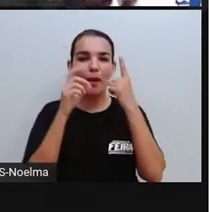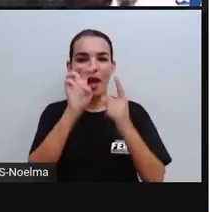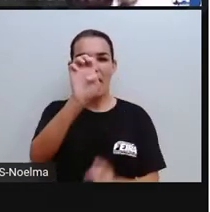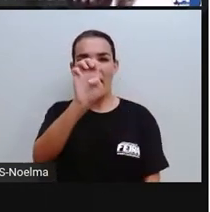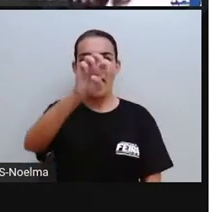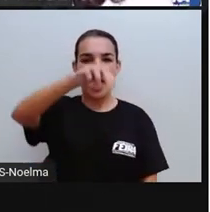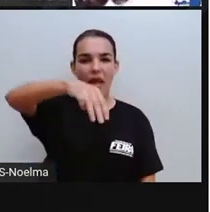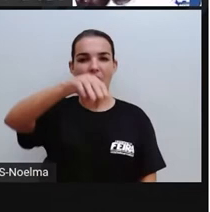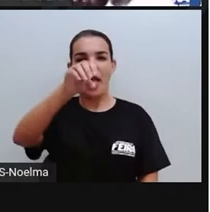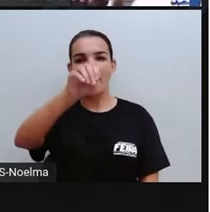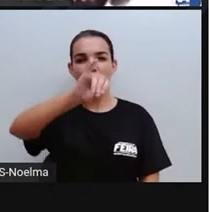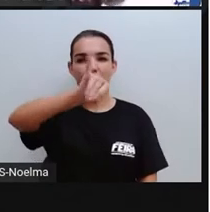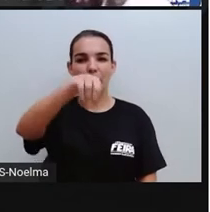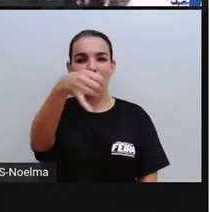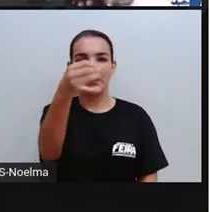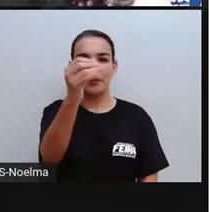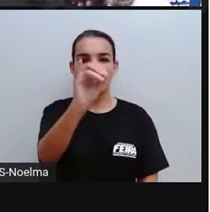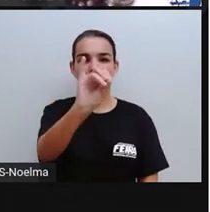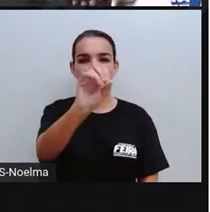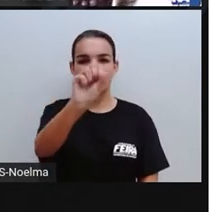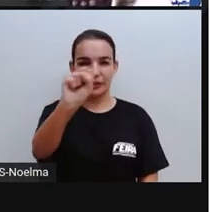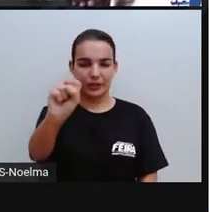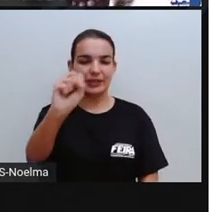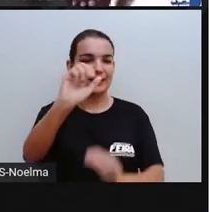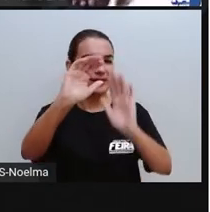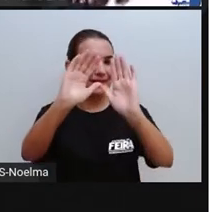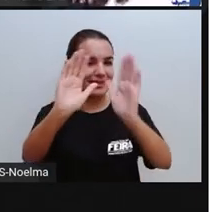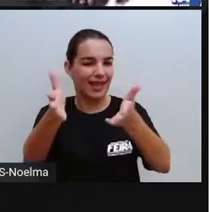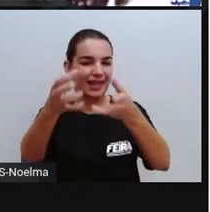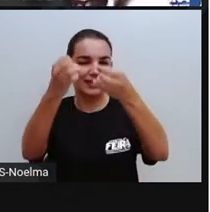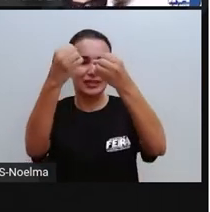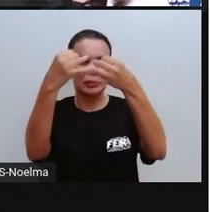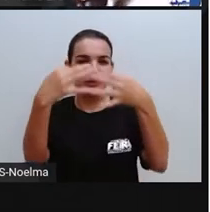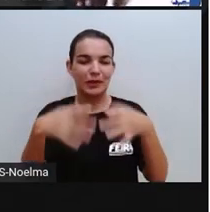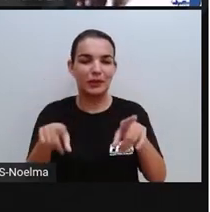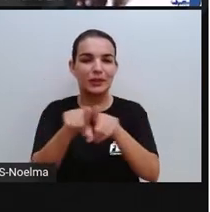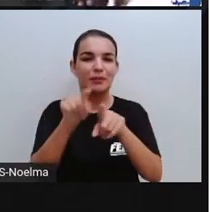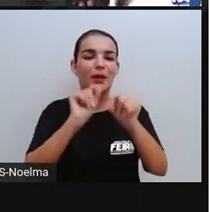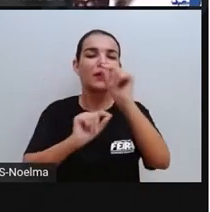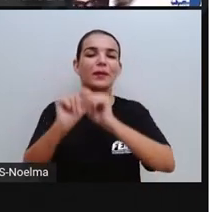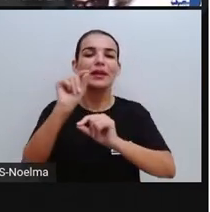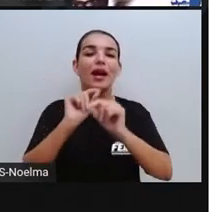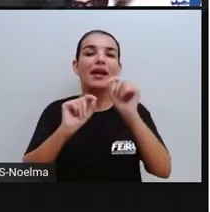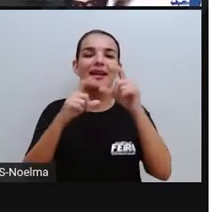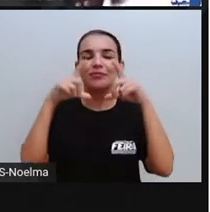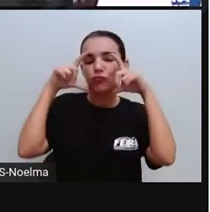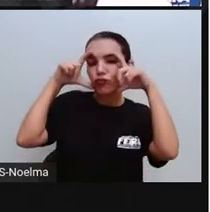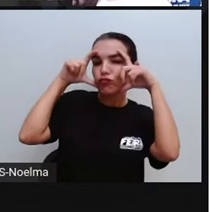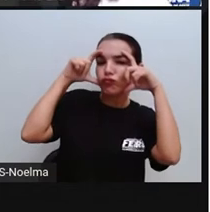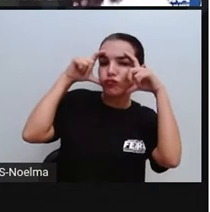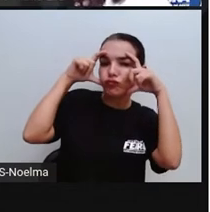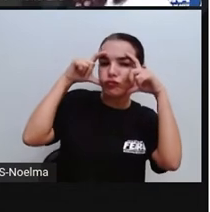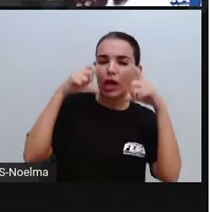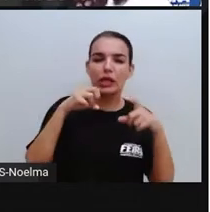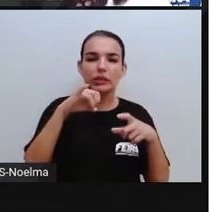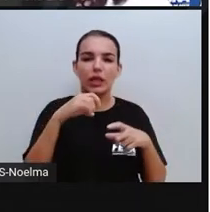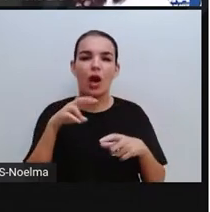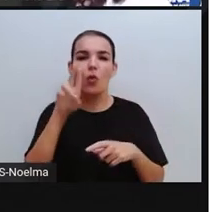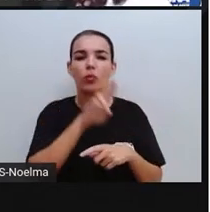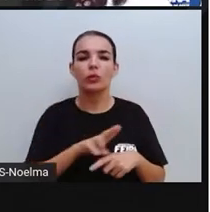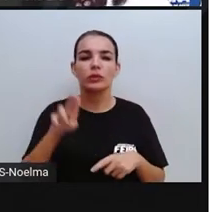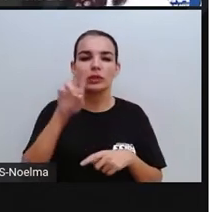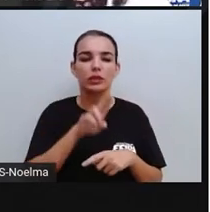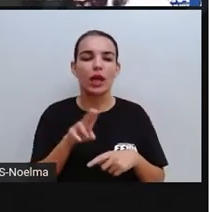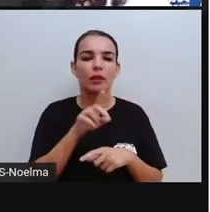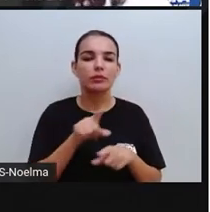já falou com vocês, né, lá no início do ano letivo sobre os emojis, que são aquelas carinhas que nós utilizamos aí. É